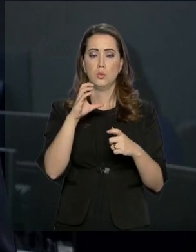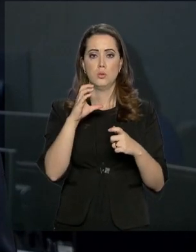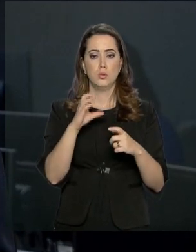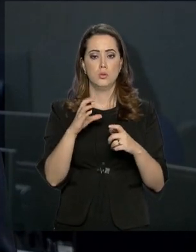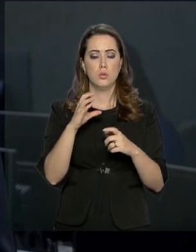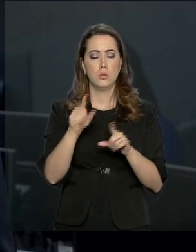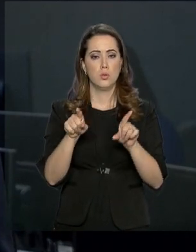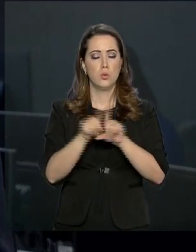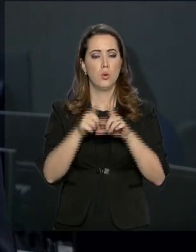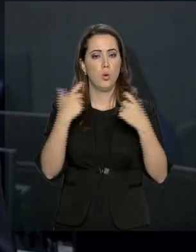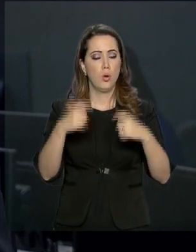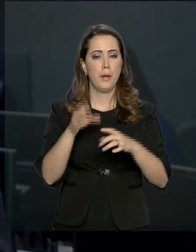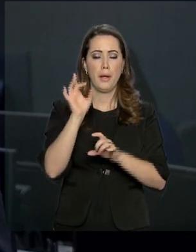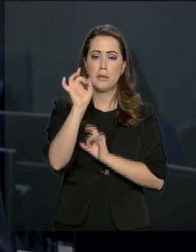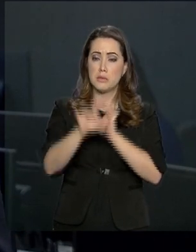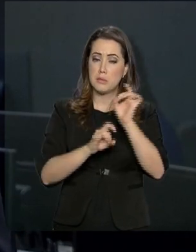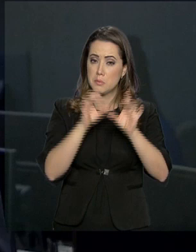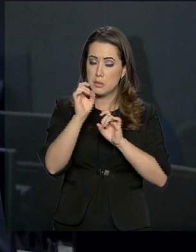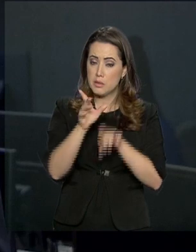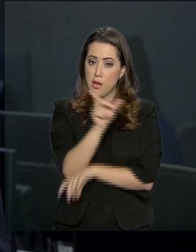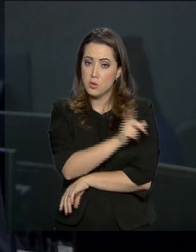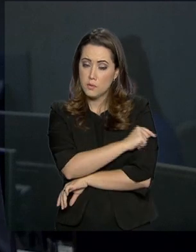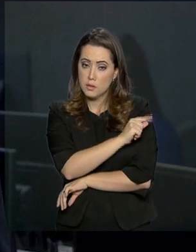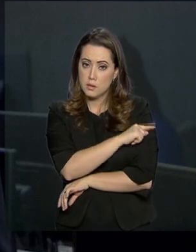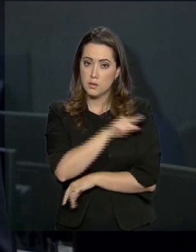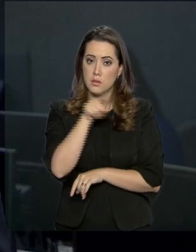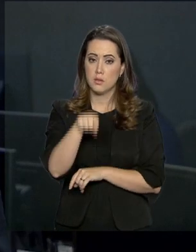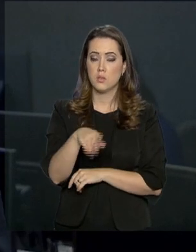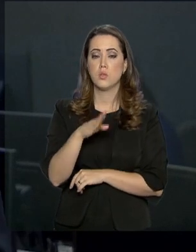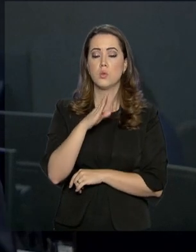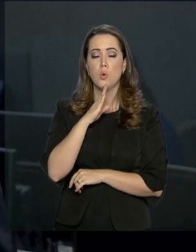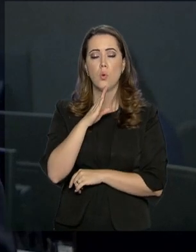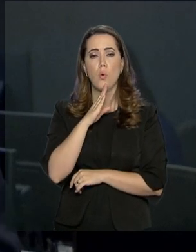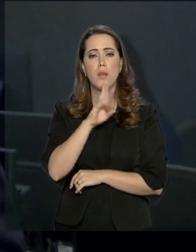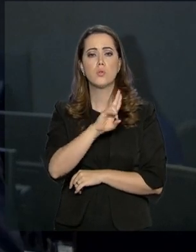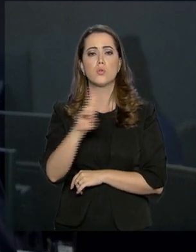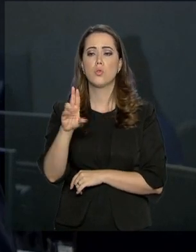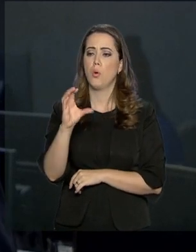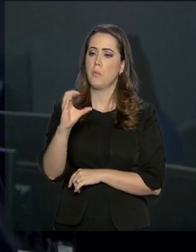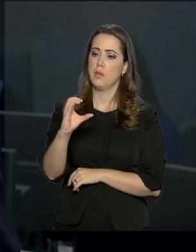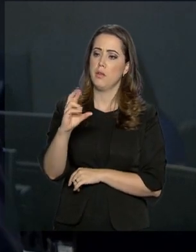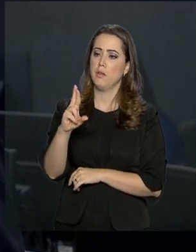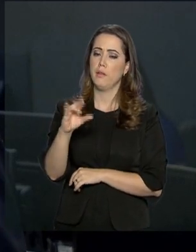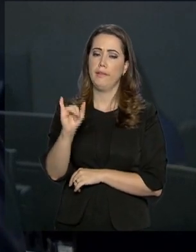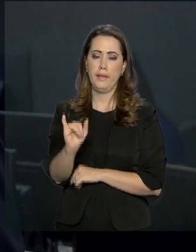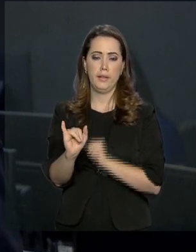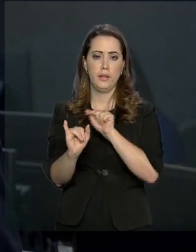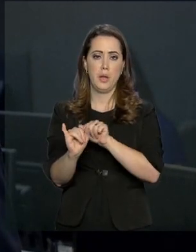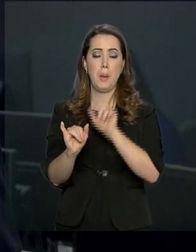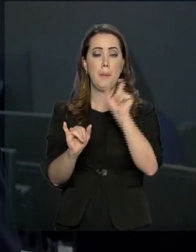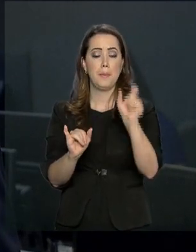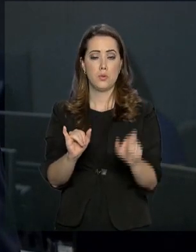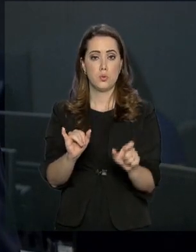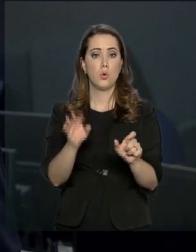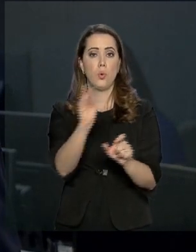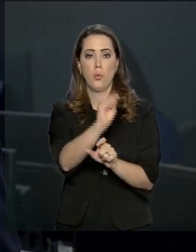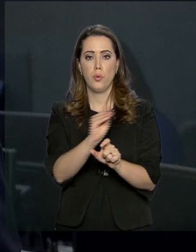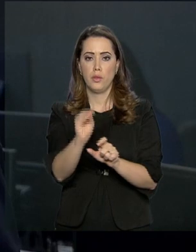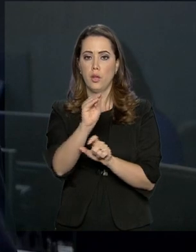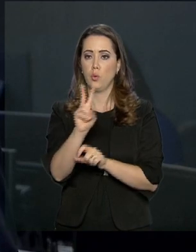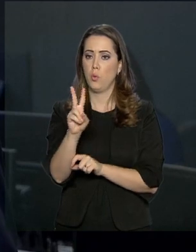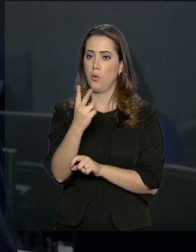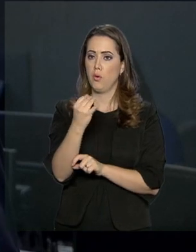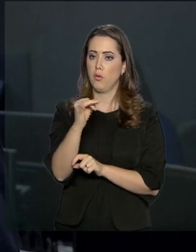Imunobiológicos Especiais, conhecidos como CRI. Serão beneficiados com a vacina quem recebe tratamento para